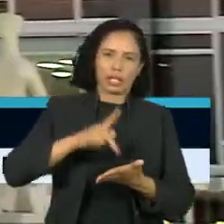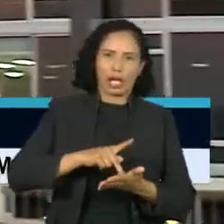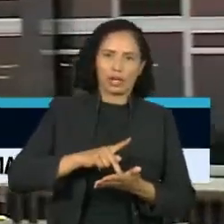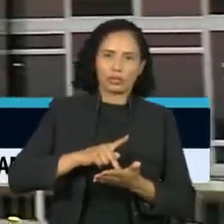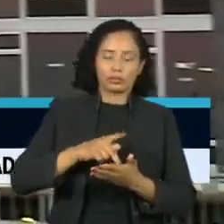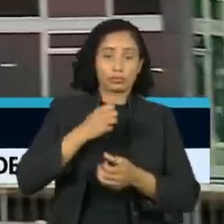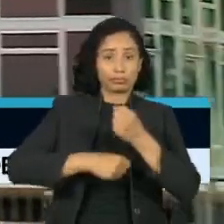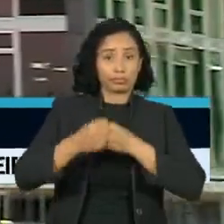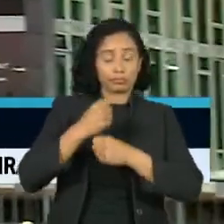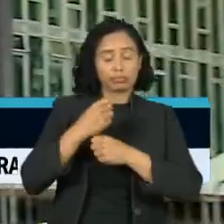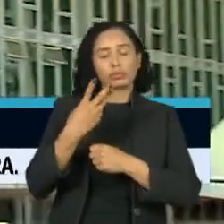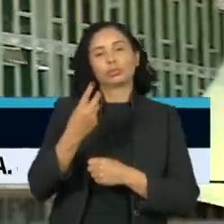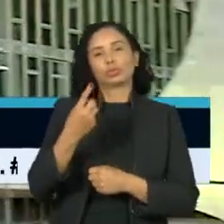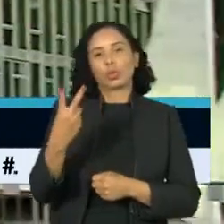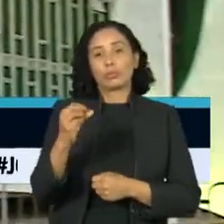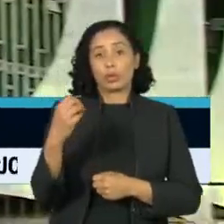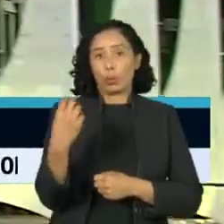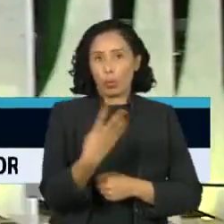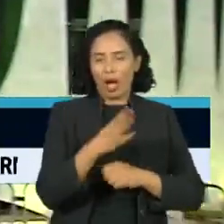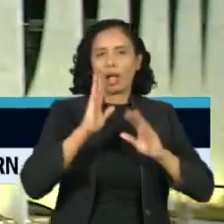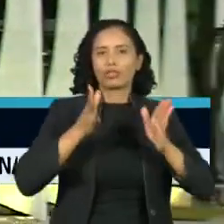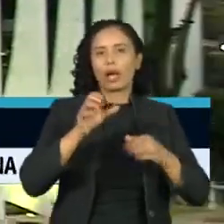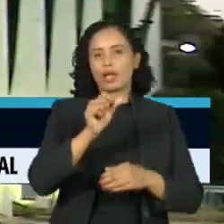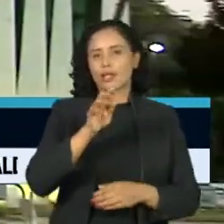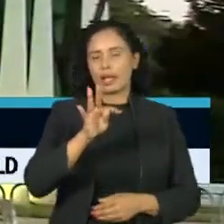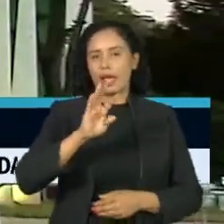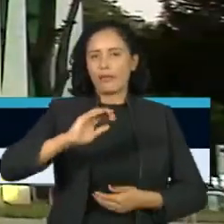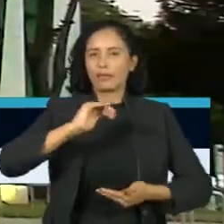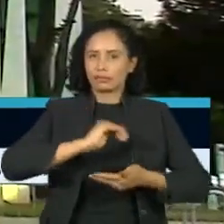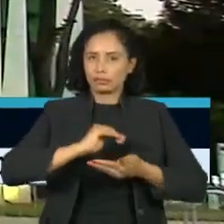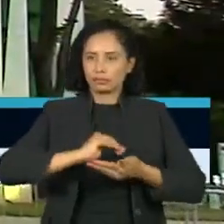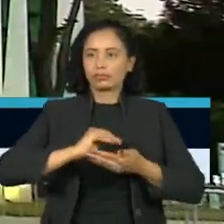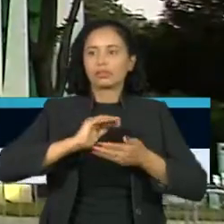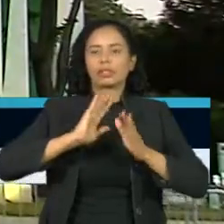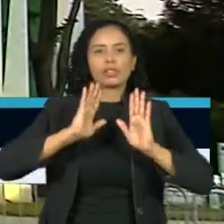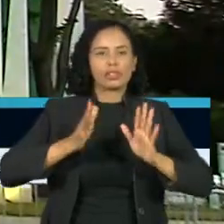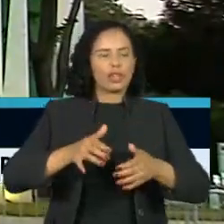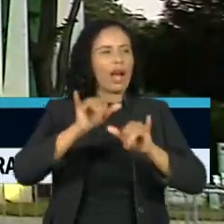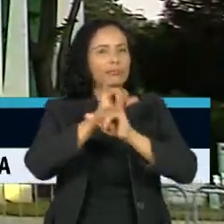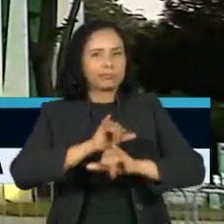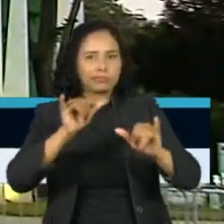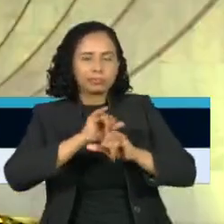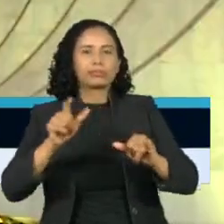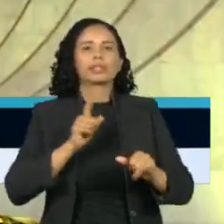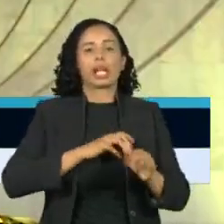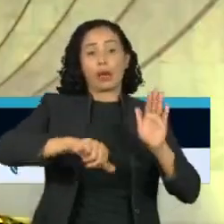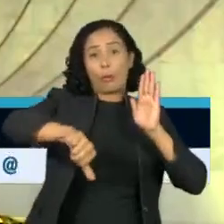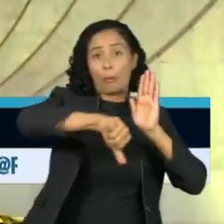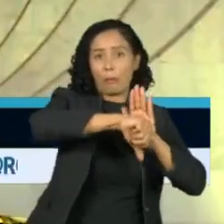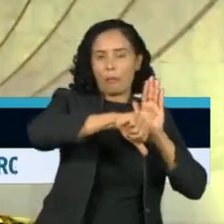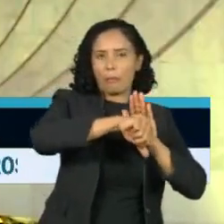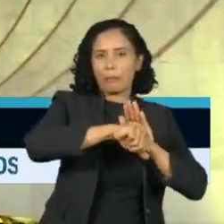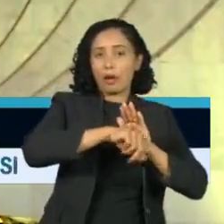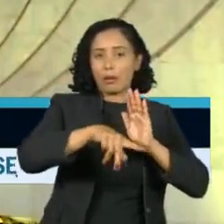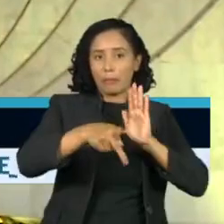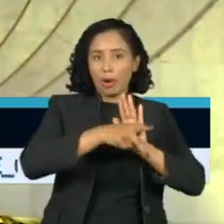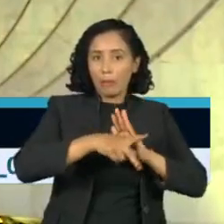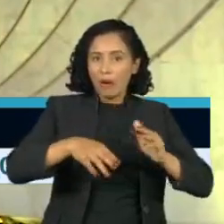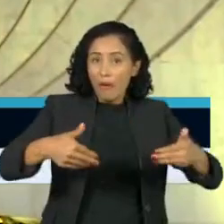orientação do Supremo Tribunal Federal é de que casos de furto famélico sejam arquivados. Não existe